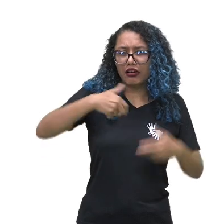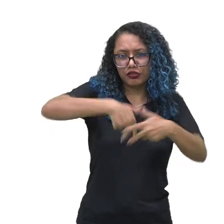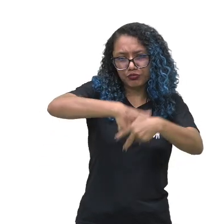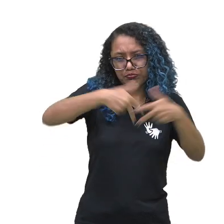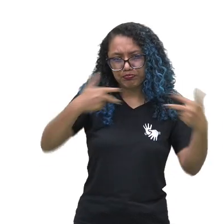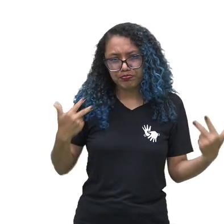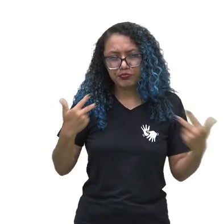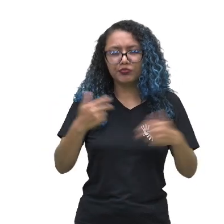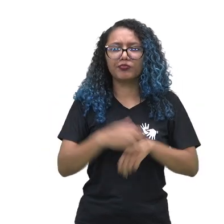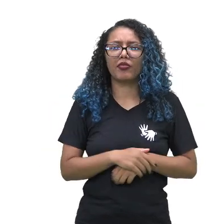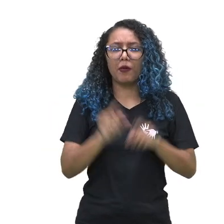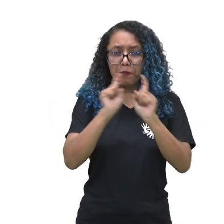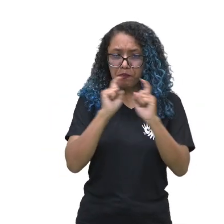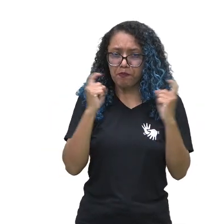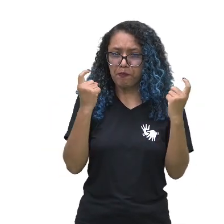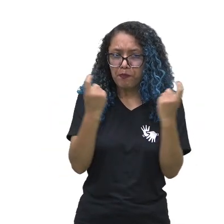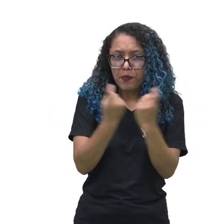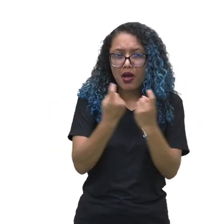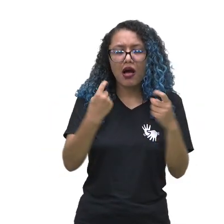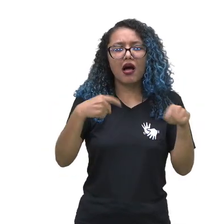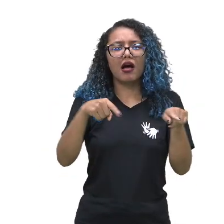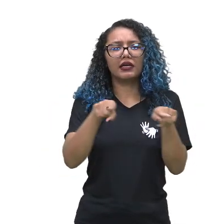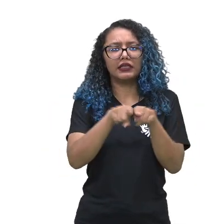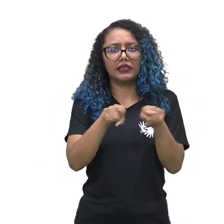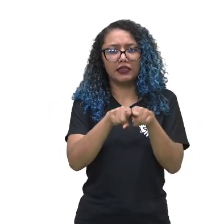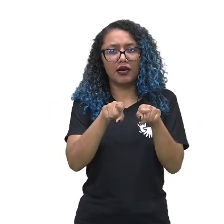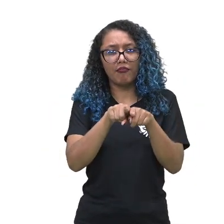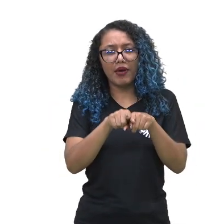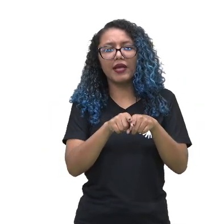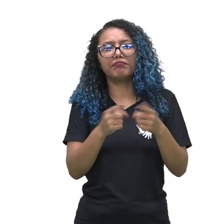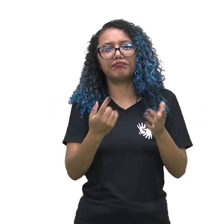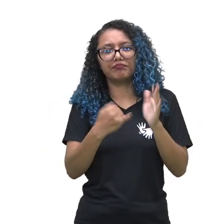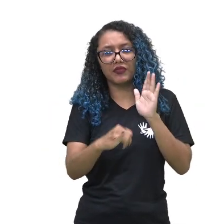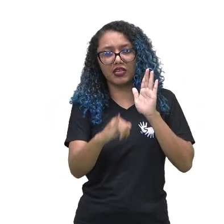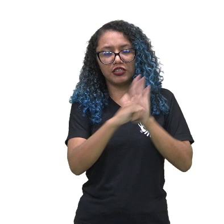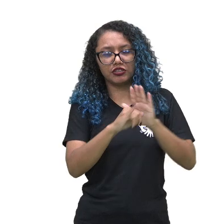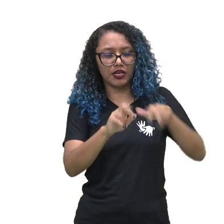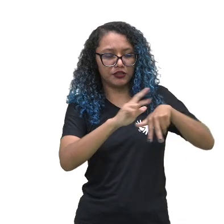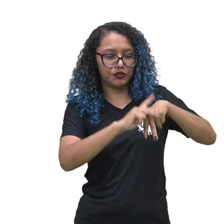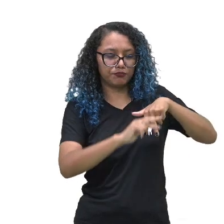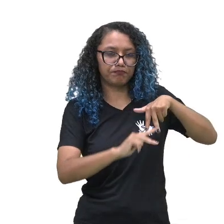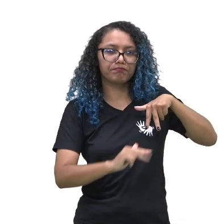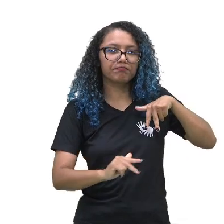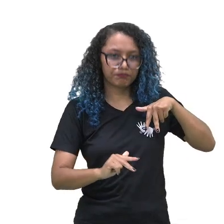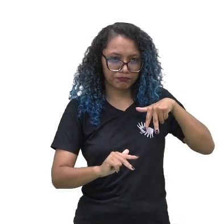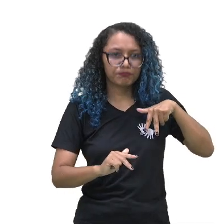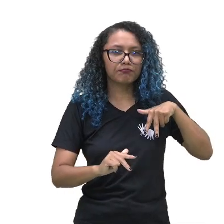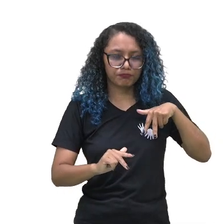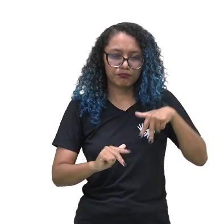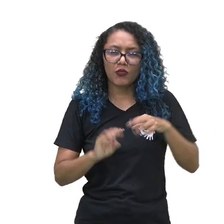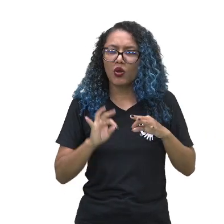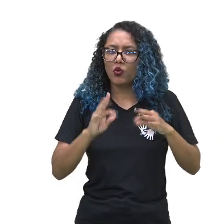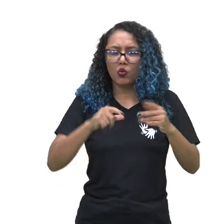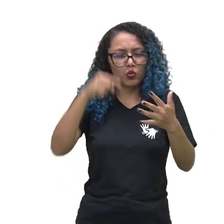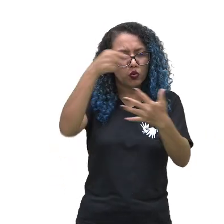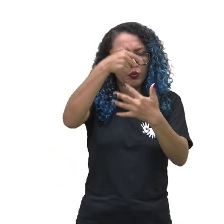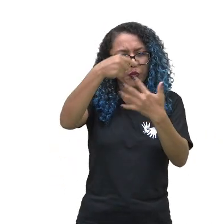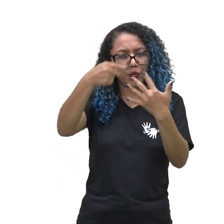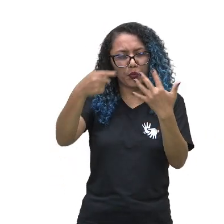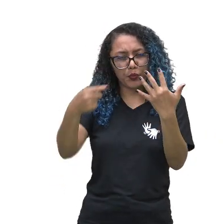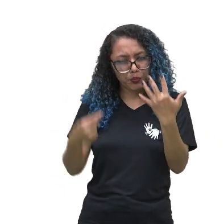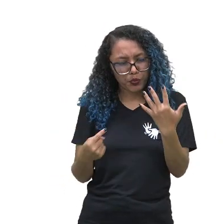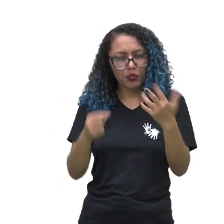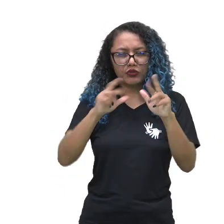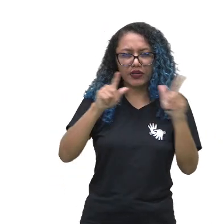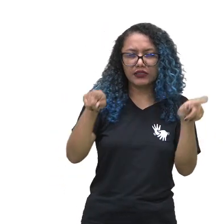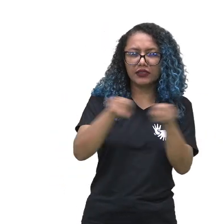etnia, orientação sexual e identidade de gênero. Todas essas diferenças e